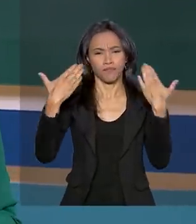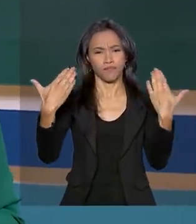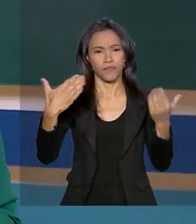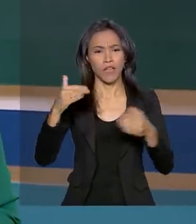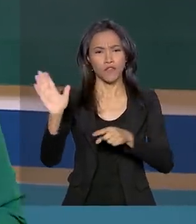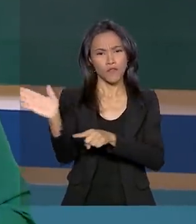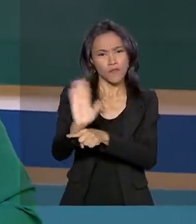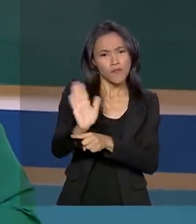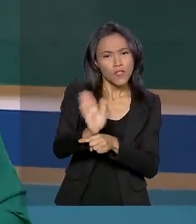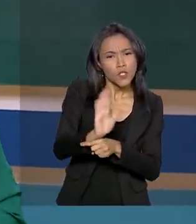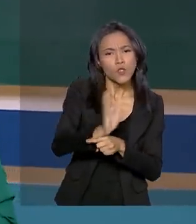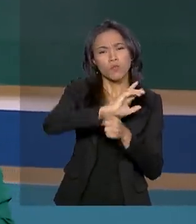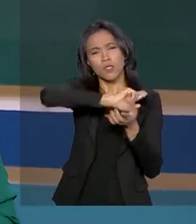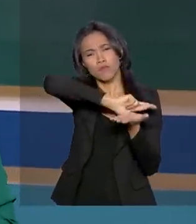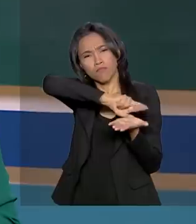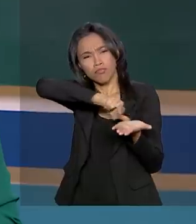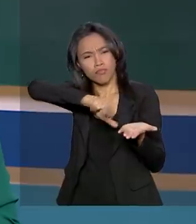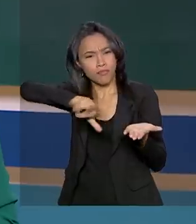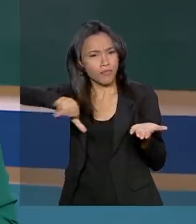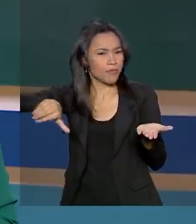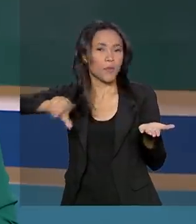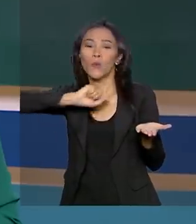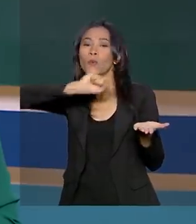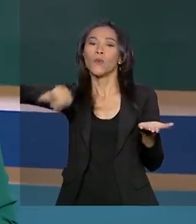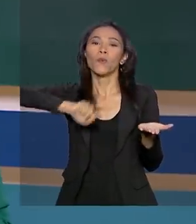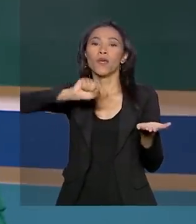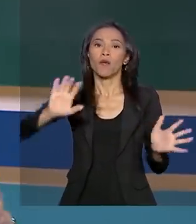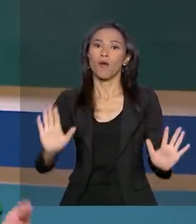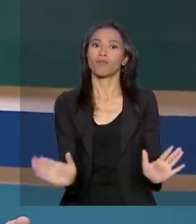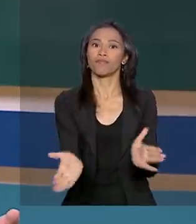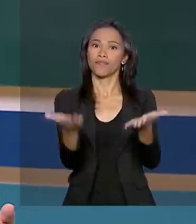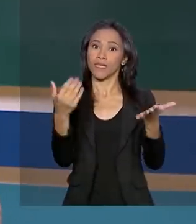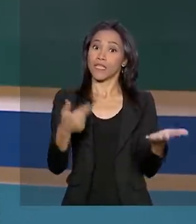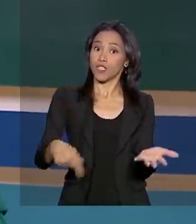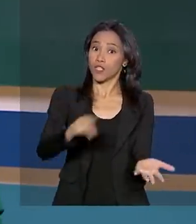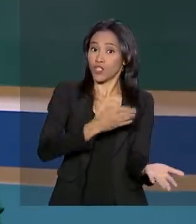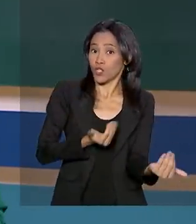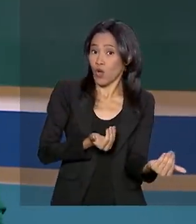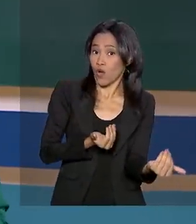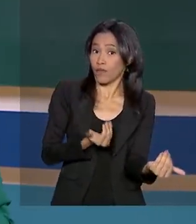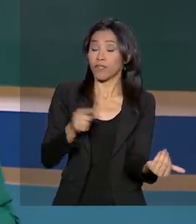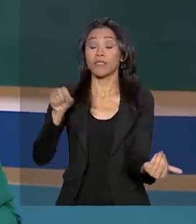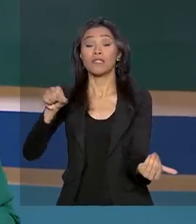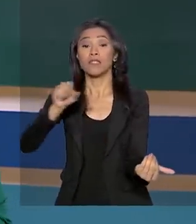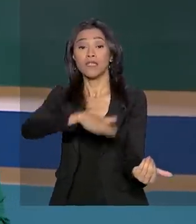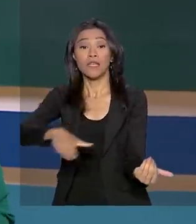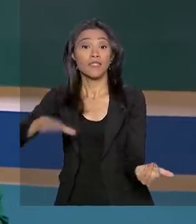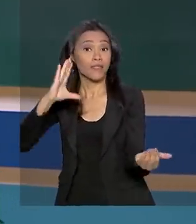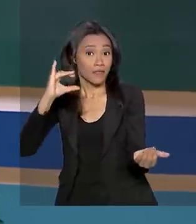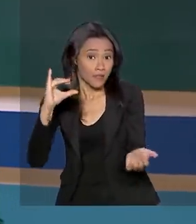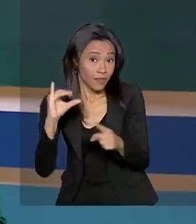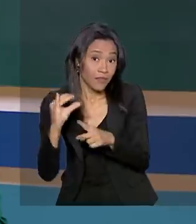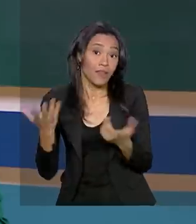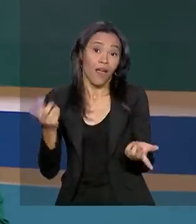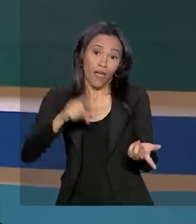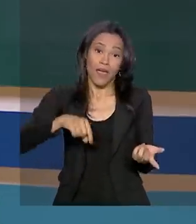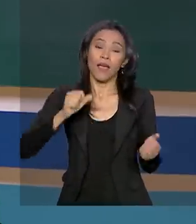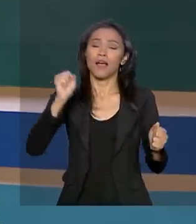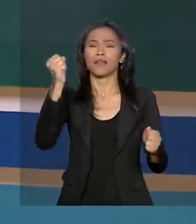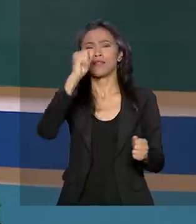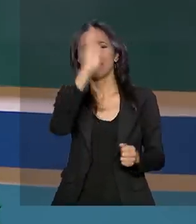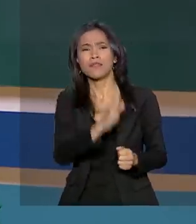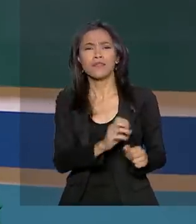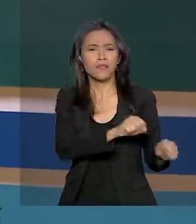filmes interativos e muitas atividades para promover a ciência entre jovens e crianças. É a Semana Nacional de Ciência e